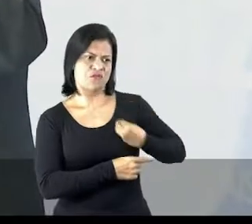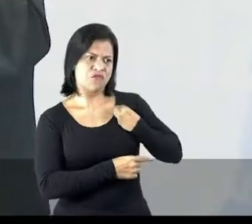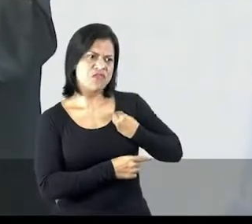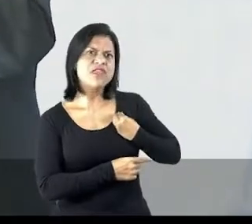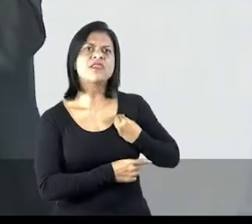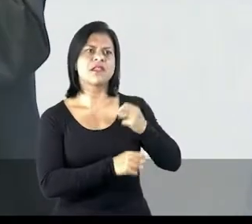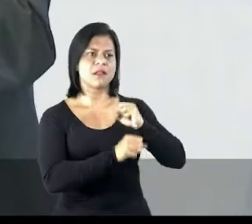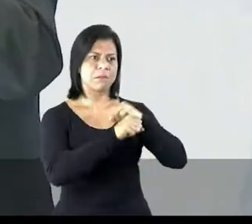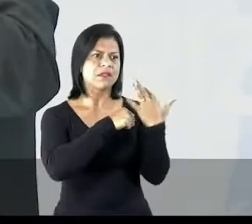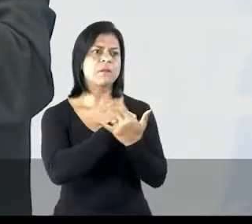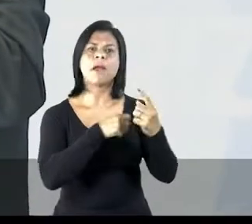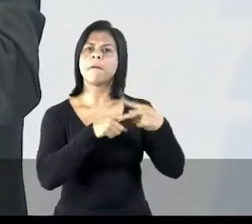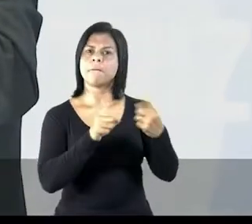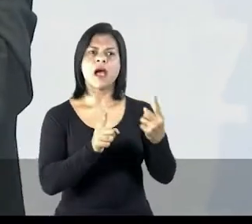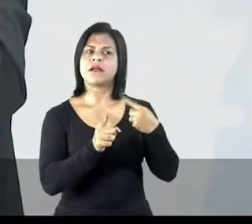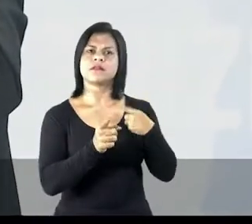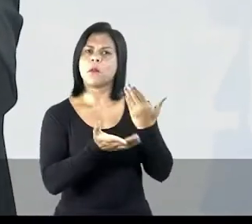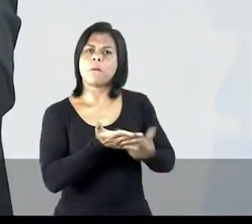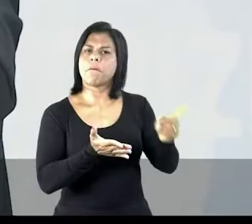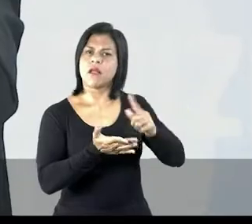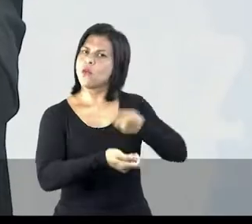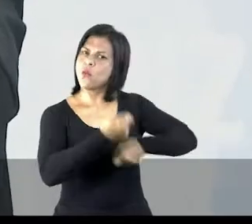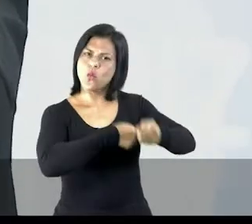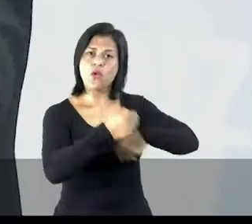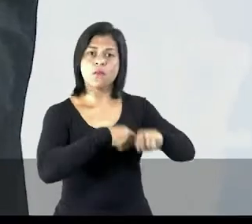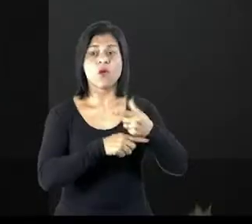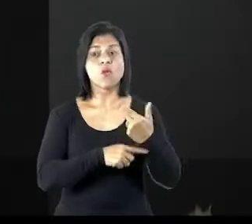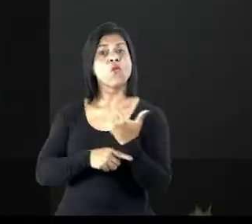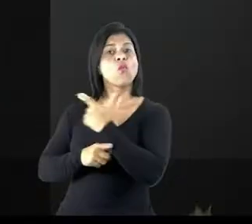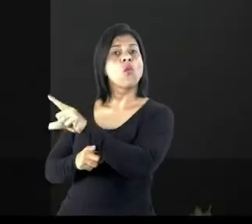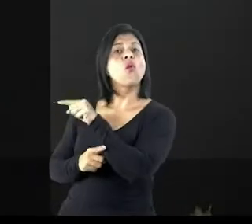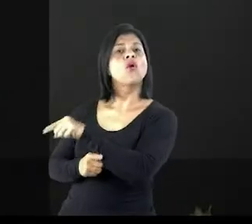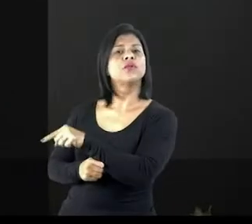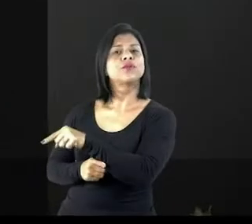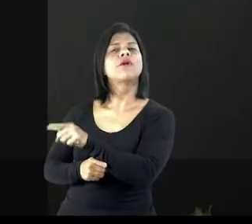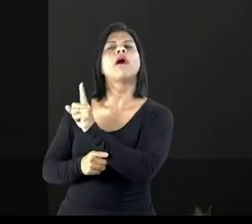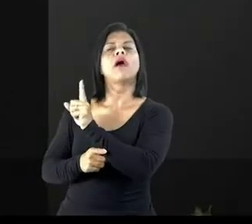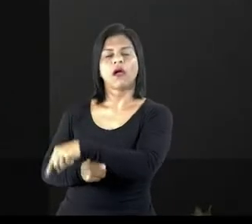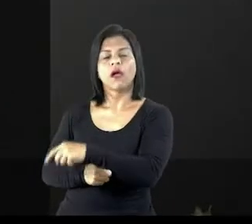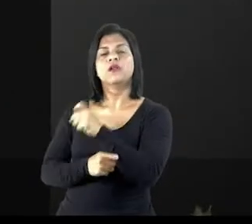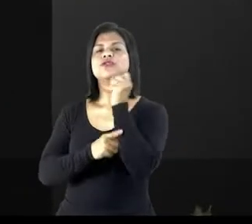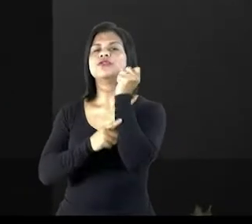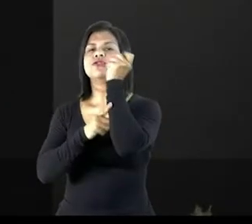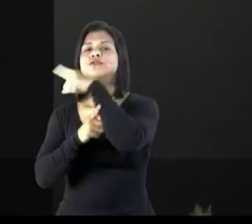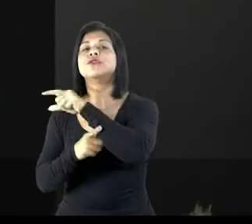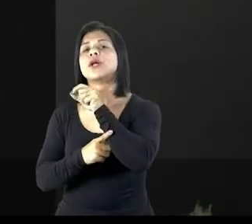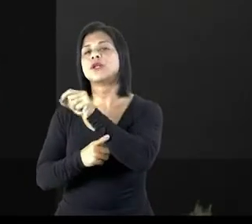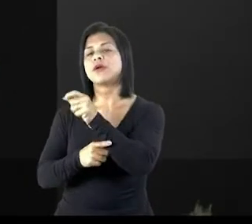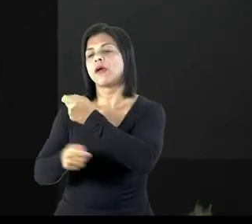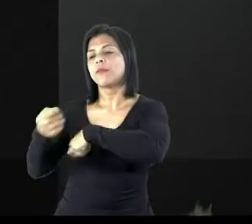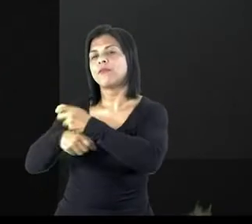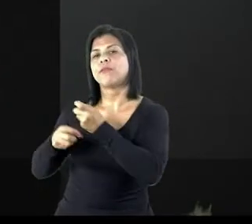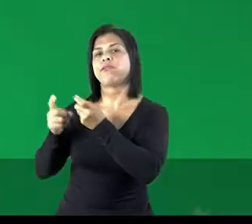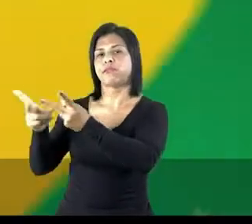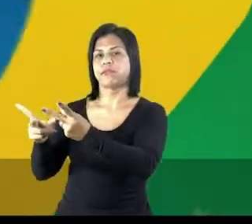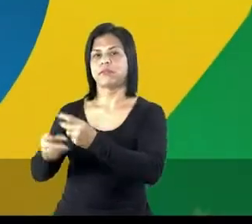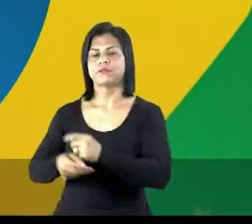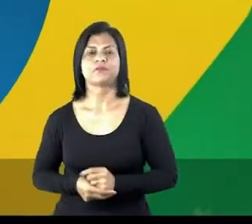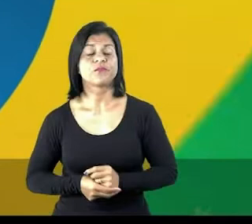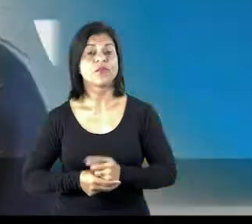pandemia, mas sem penalizar a economia. O outro candidato escolheu sacrificar o comércio.